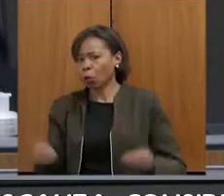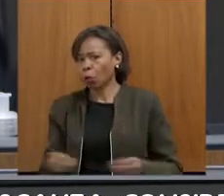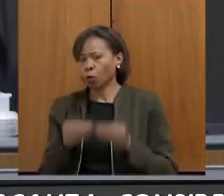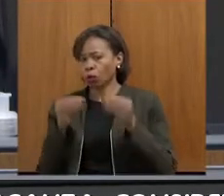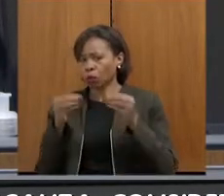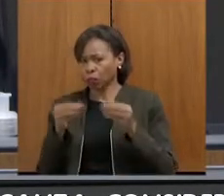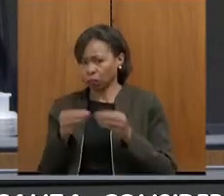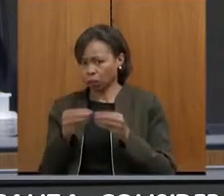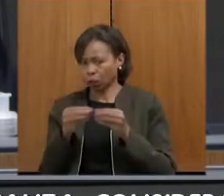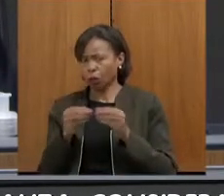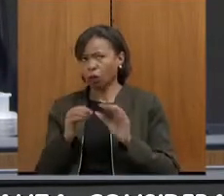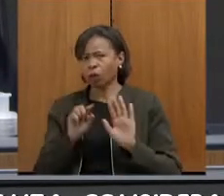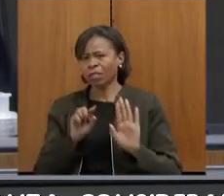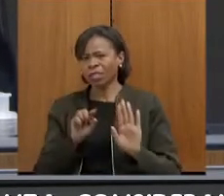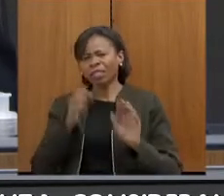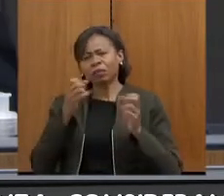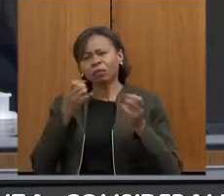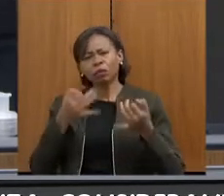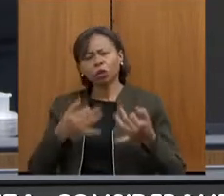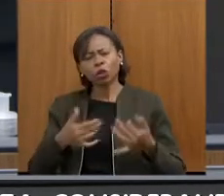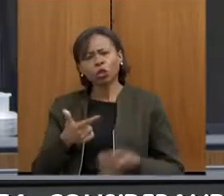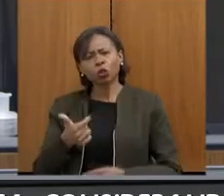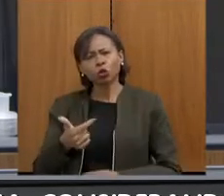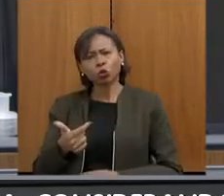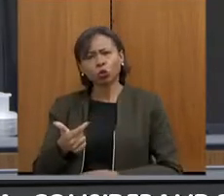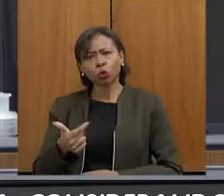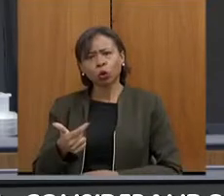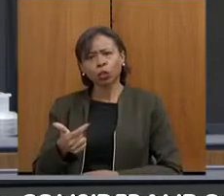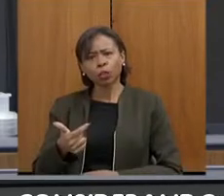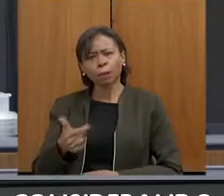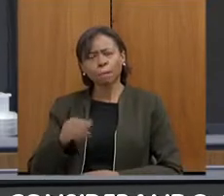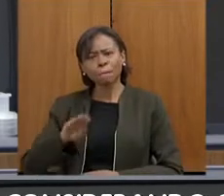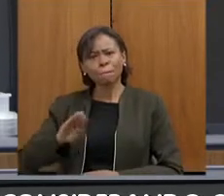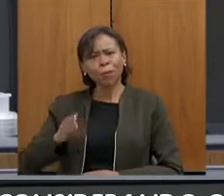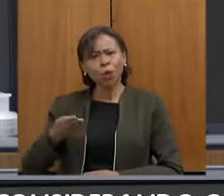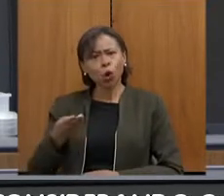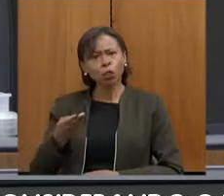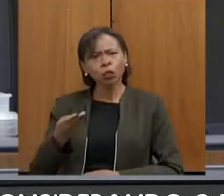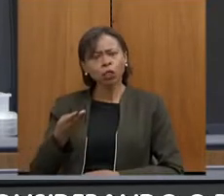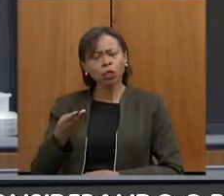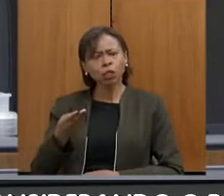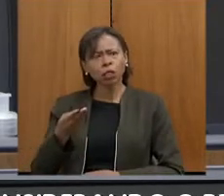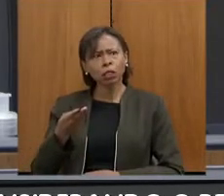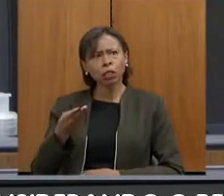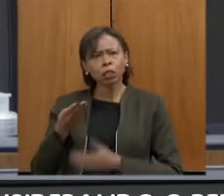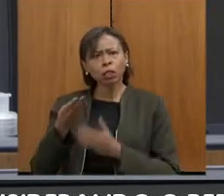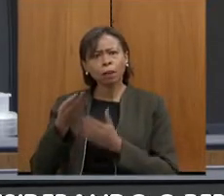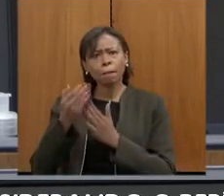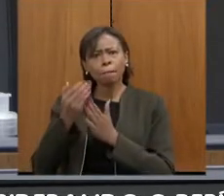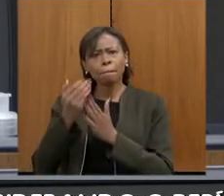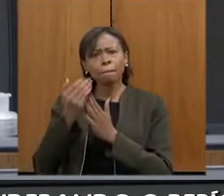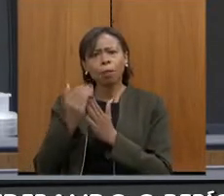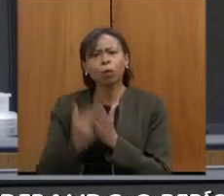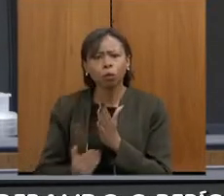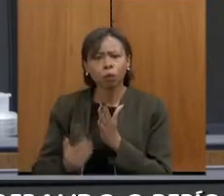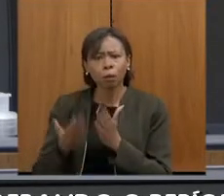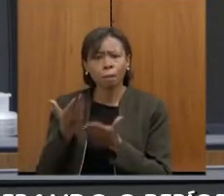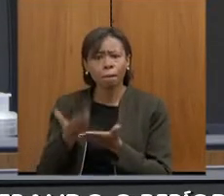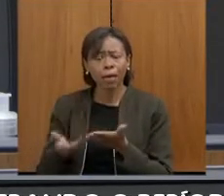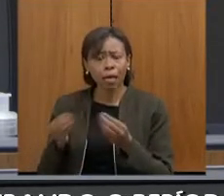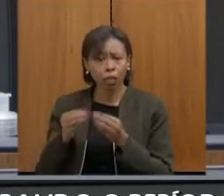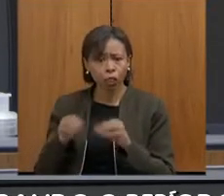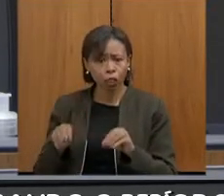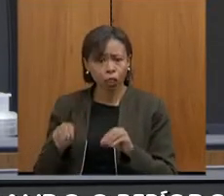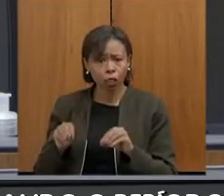em torno aí de 12 bilhões de perda, somado tudo. Eu queria saber se esse valor